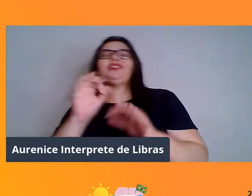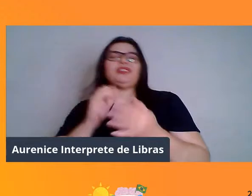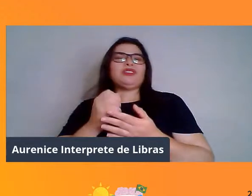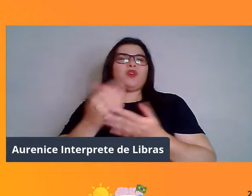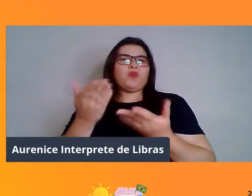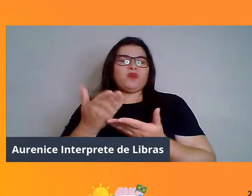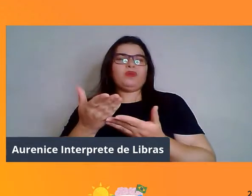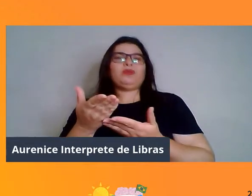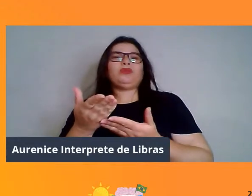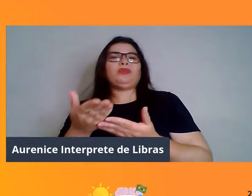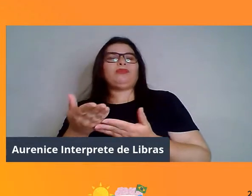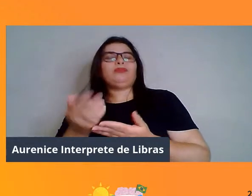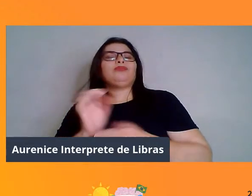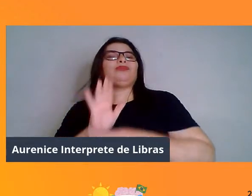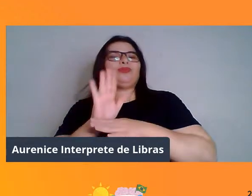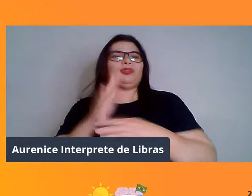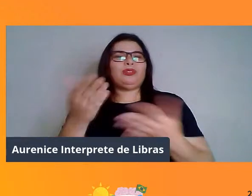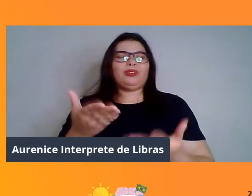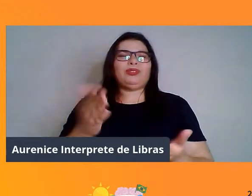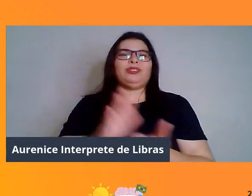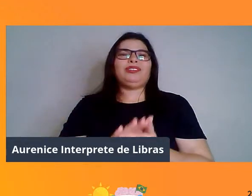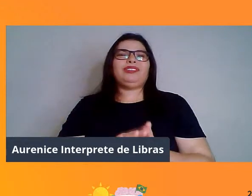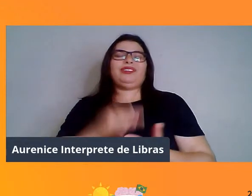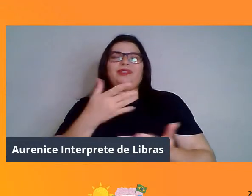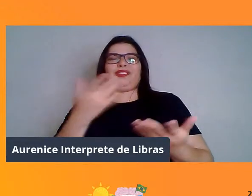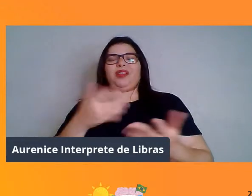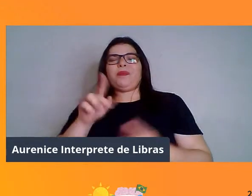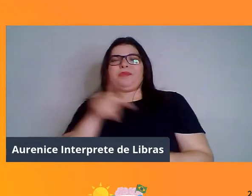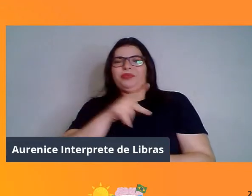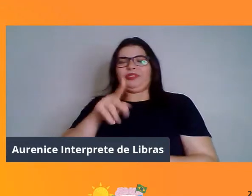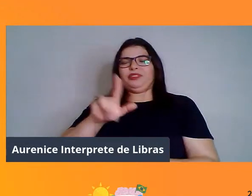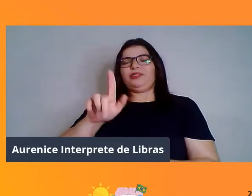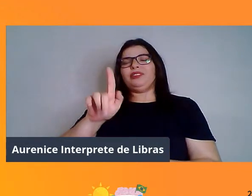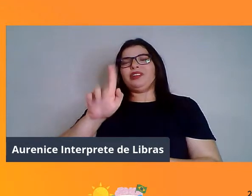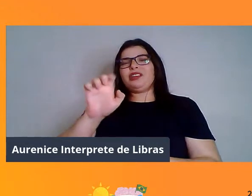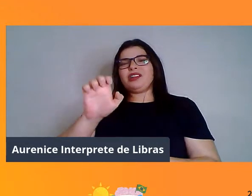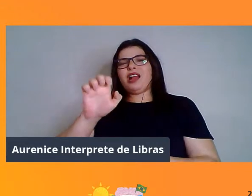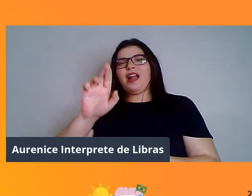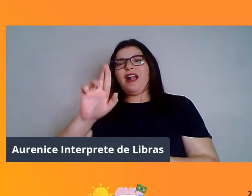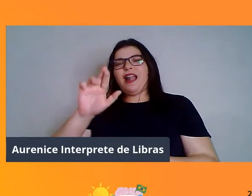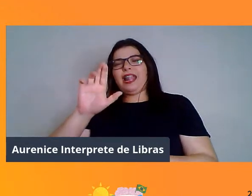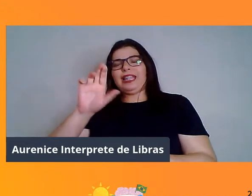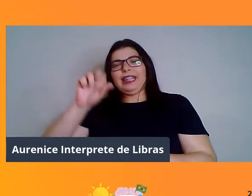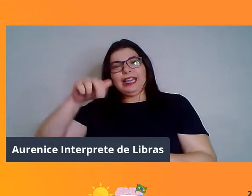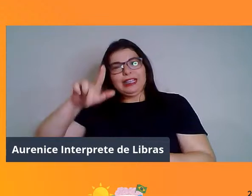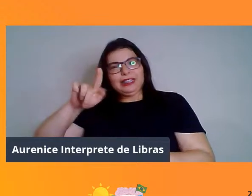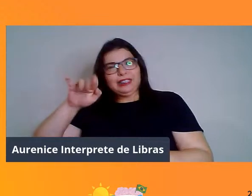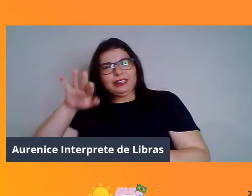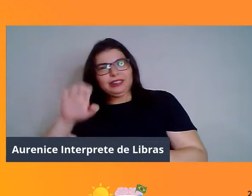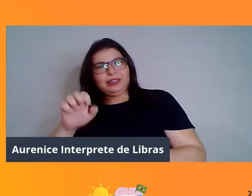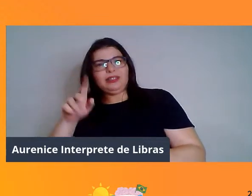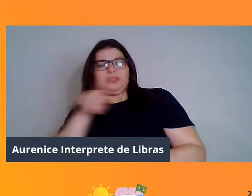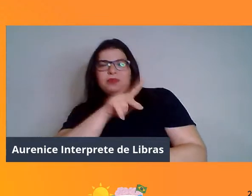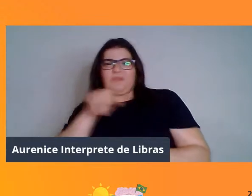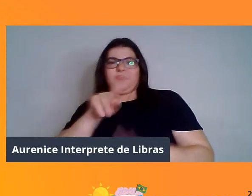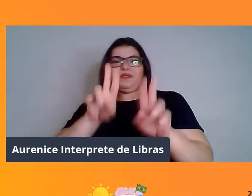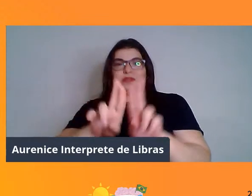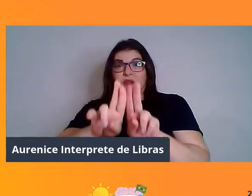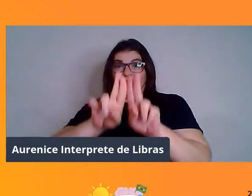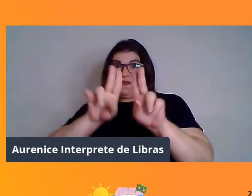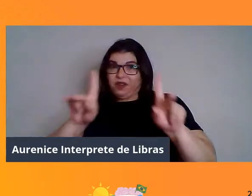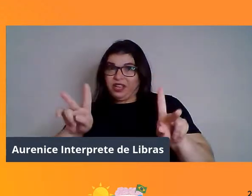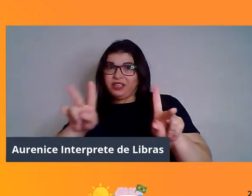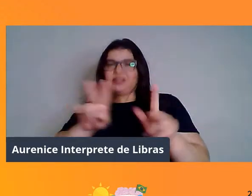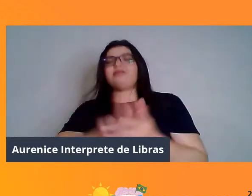E quem vos fala aqui é a professora Gerlane Modesto. Eu sou professora da oferta. Eu